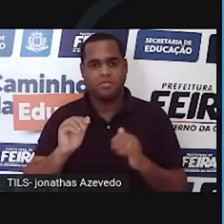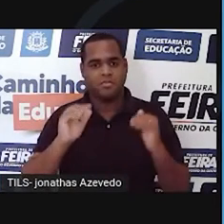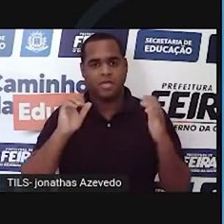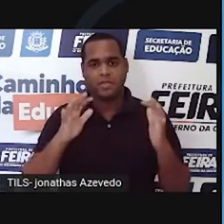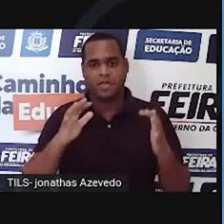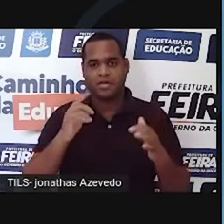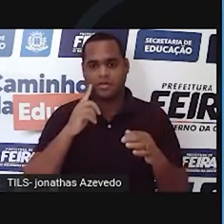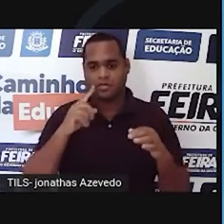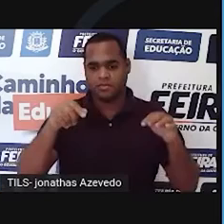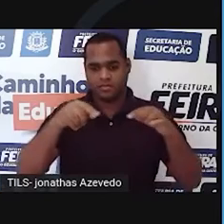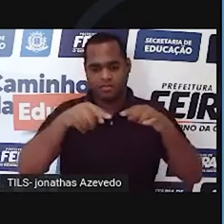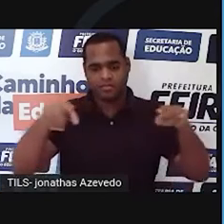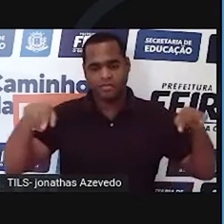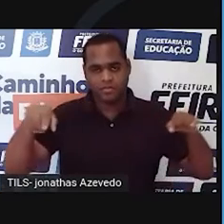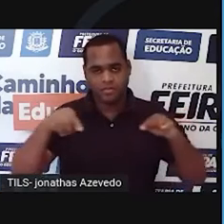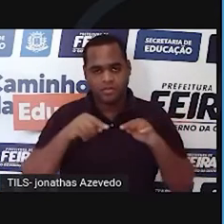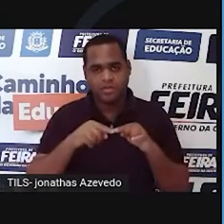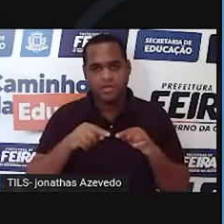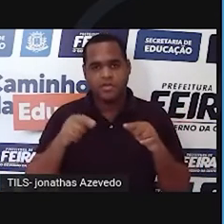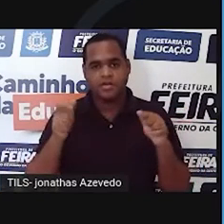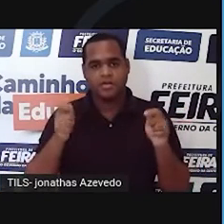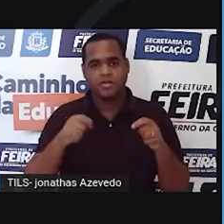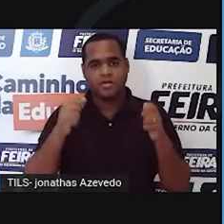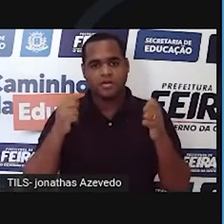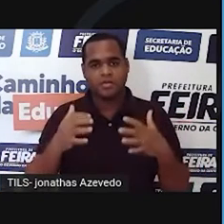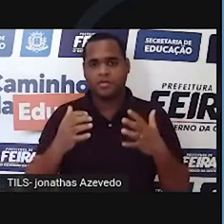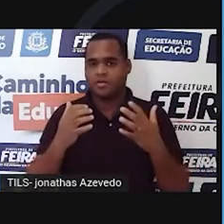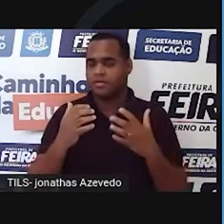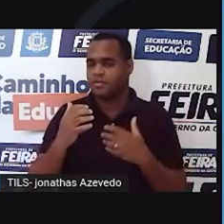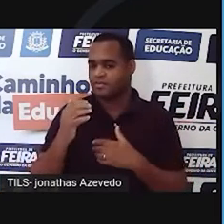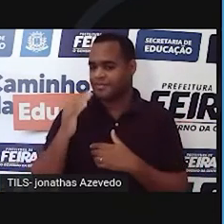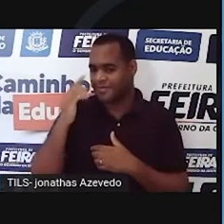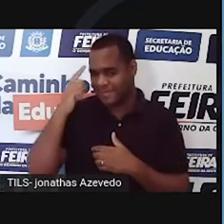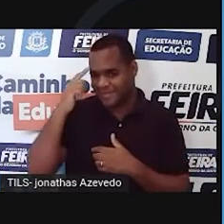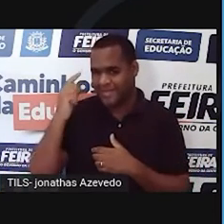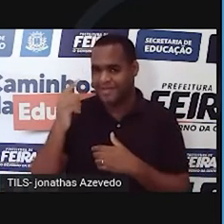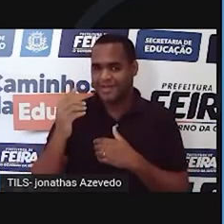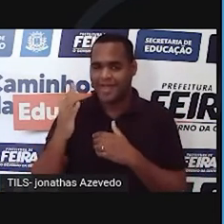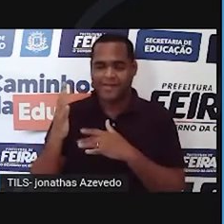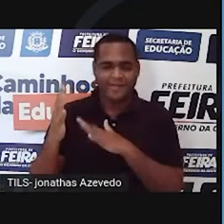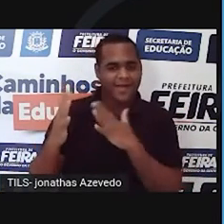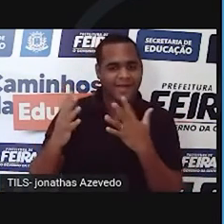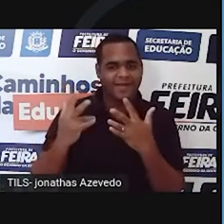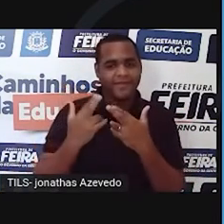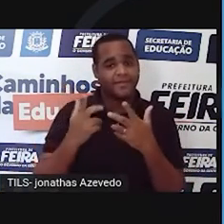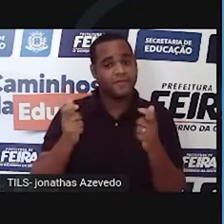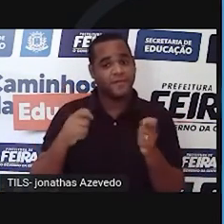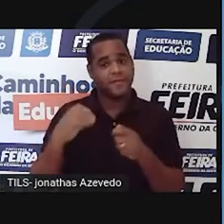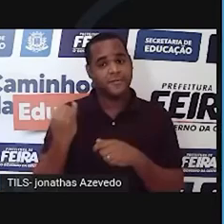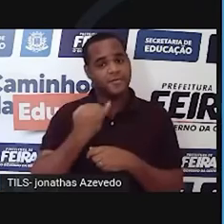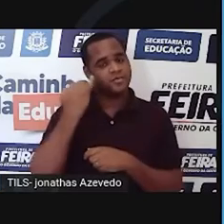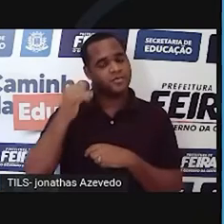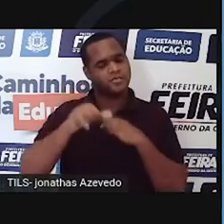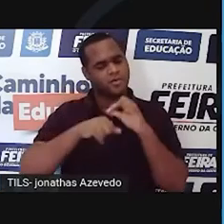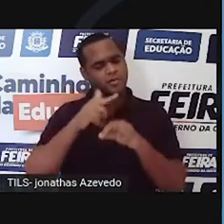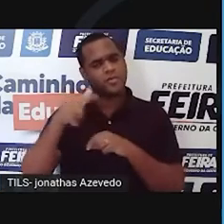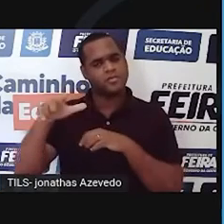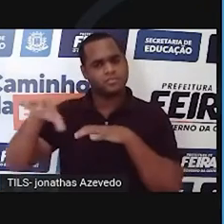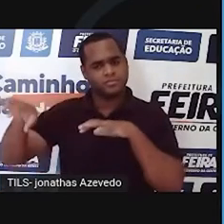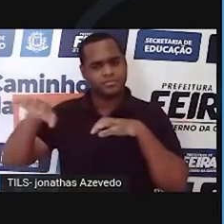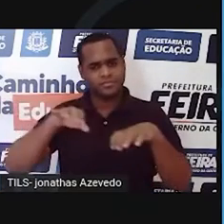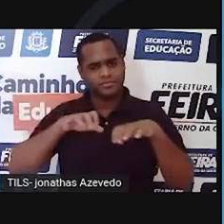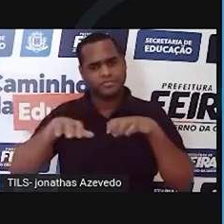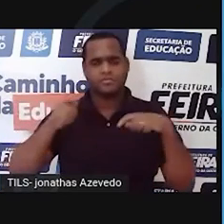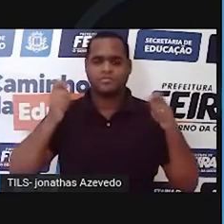queimar um mosaico de modo que a fauna que depende da vegetação, ela possa se deslocar para as áreas não queimadas.